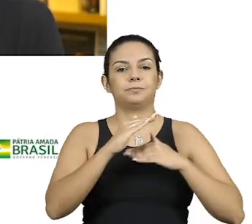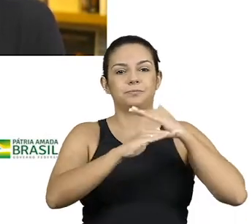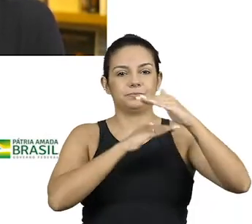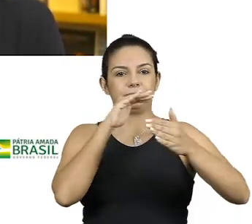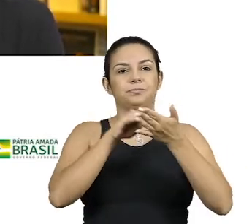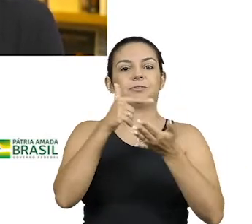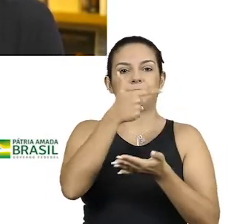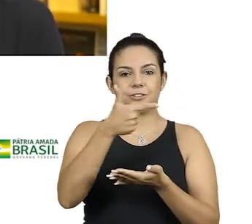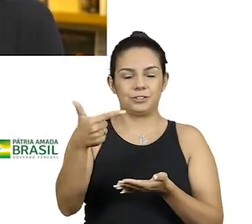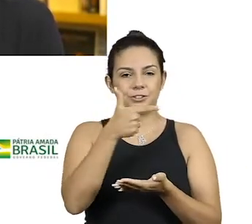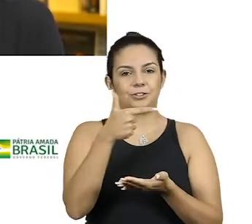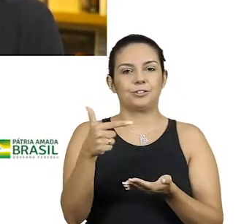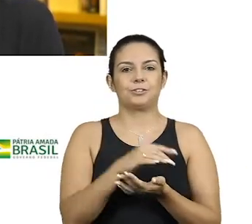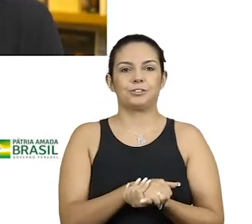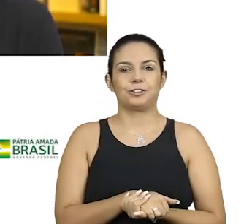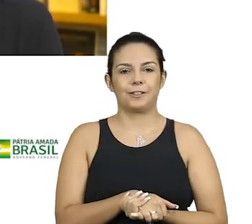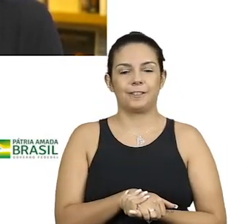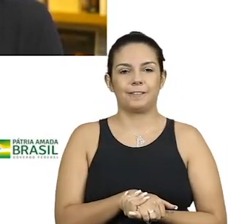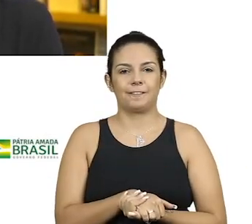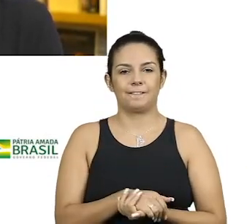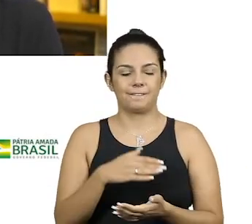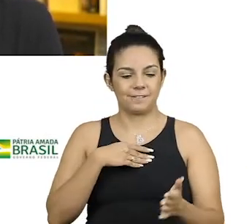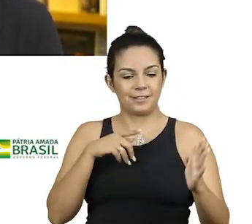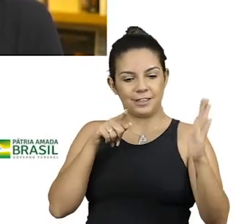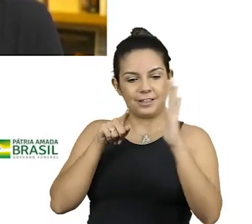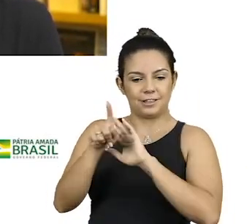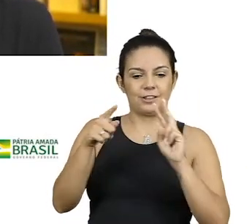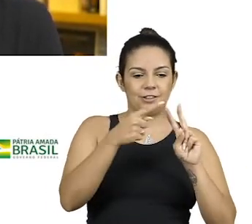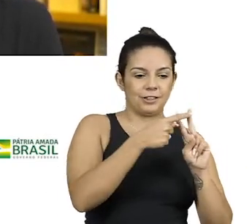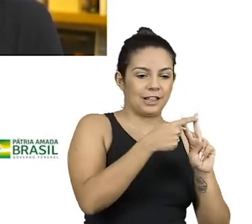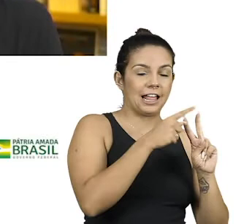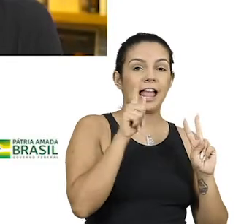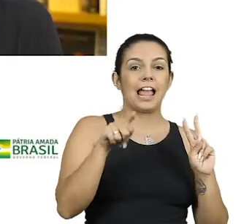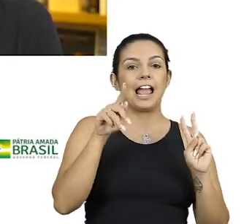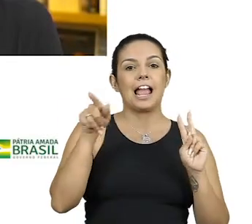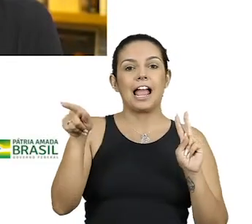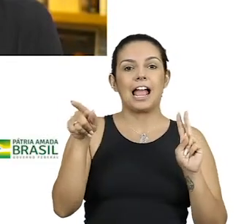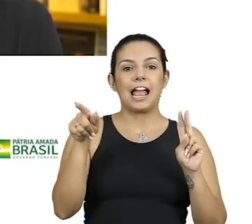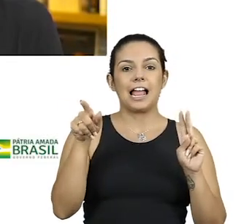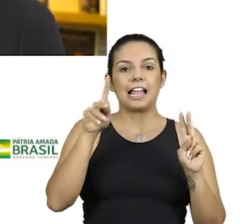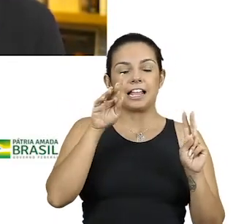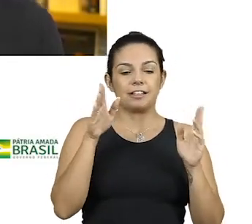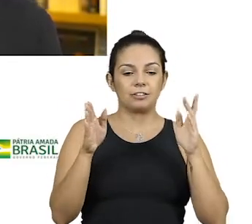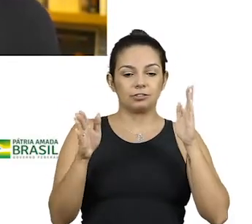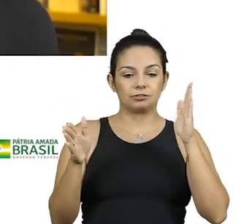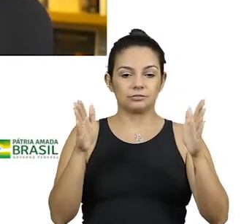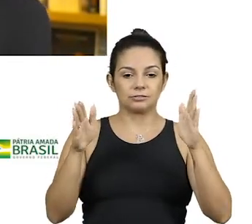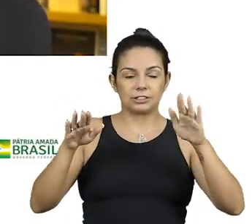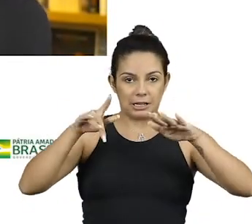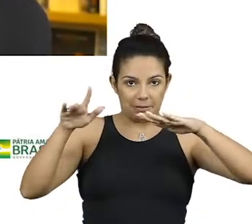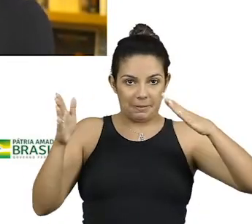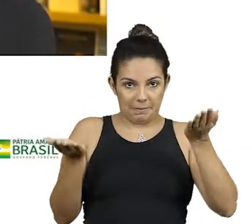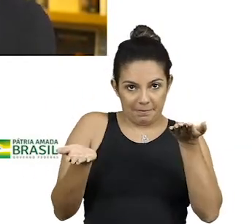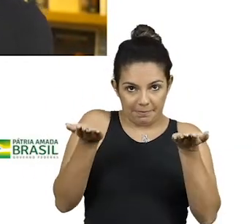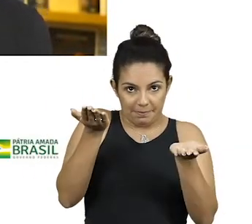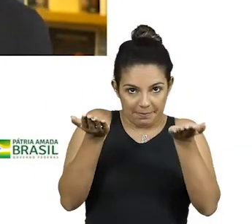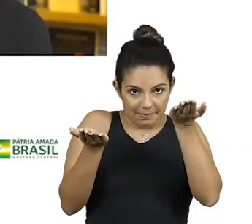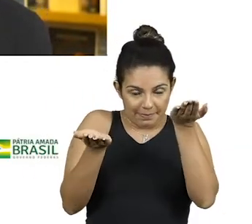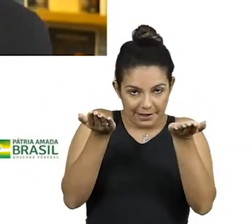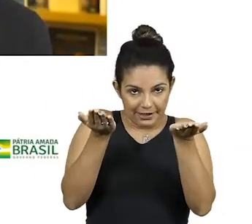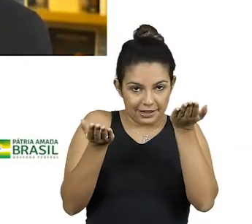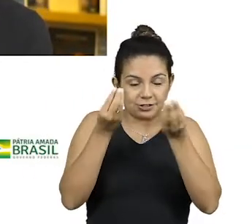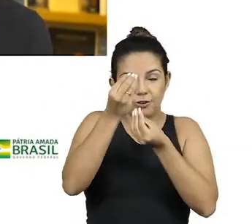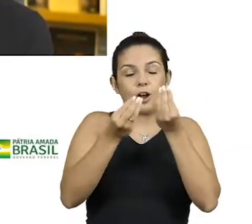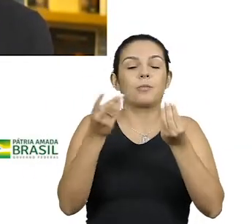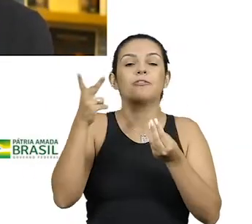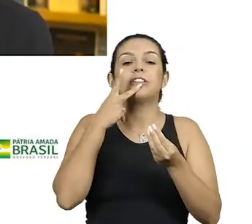22. Mas estou interessado em te perguntar sobre esse termômetro. Como é que você trabalha? Eu sei que você tem uma bela de uma equipe,